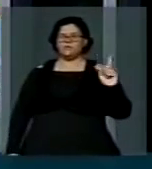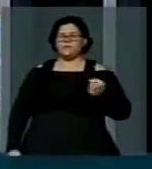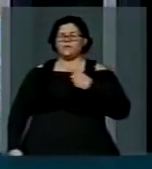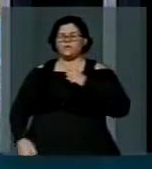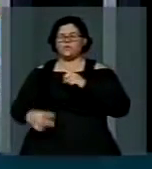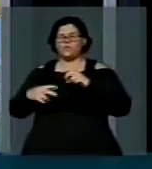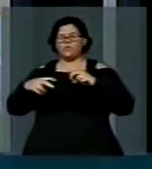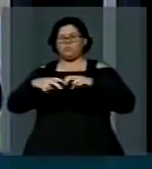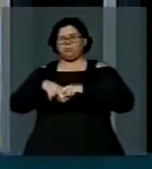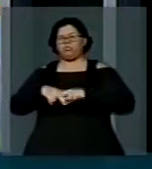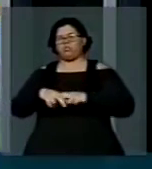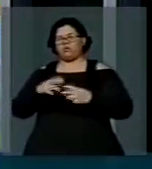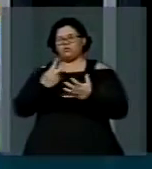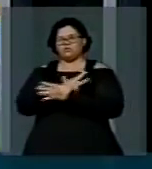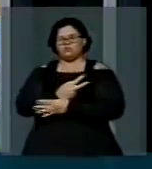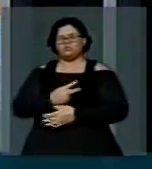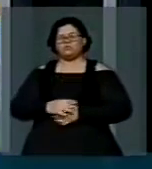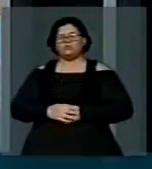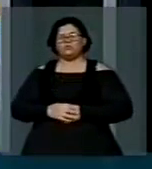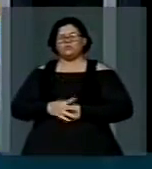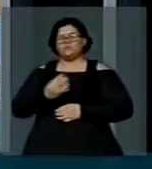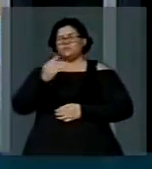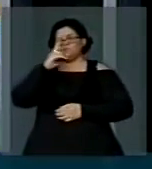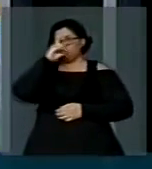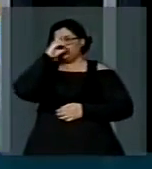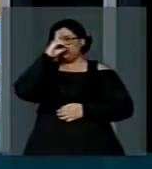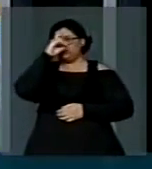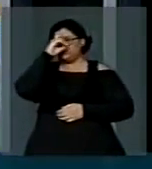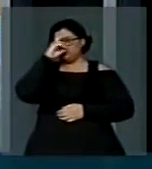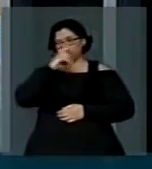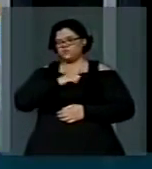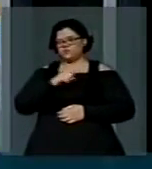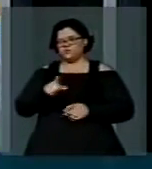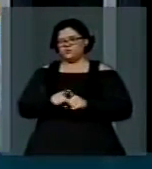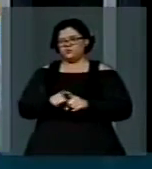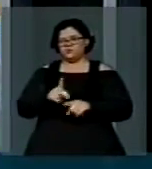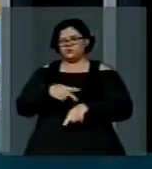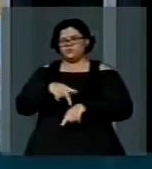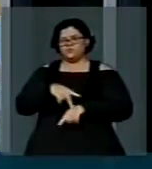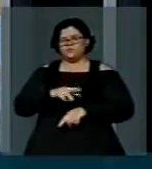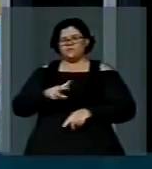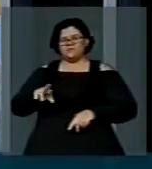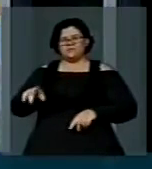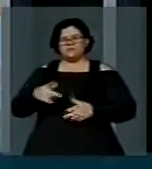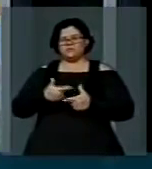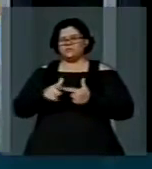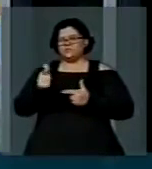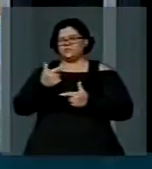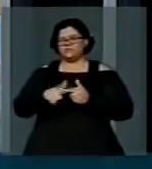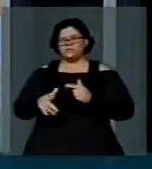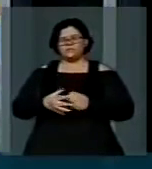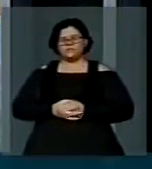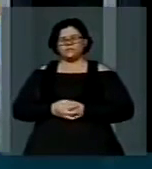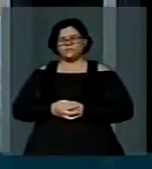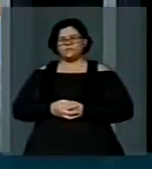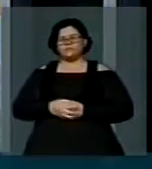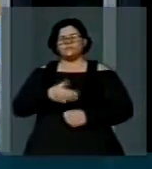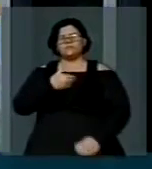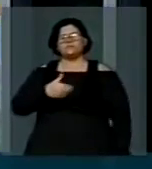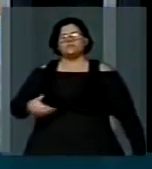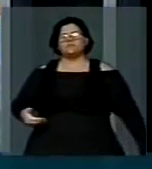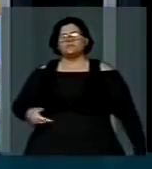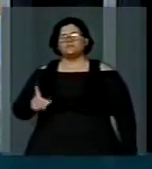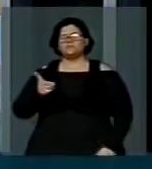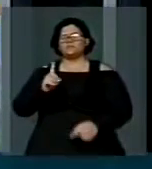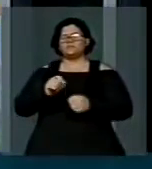de trânsito, e outros, tanto nos hospitais desse país, tantos outros problemas. O governo não